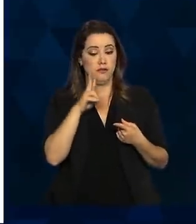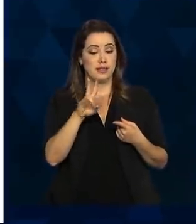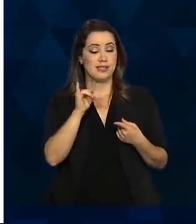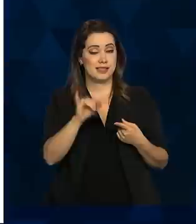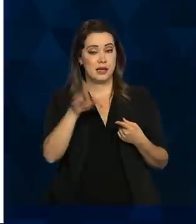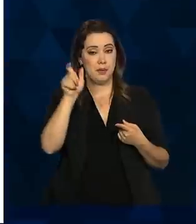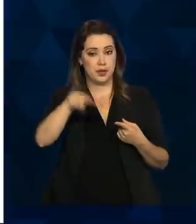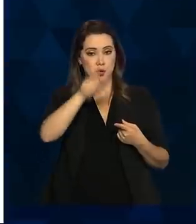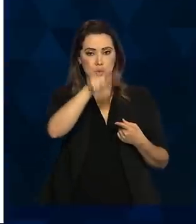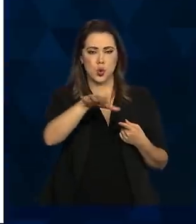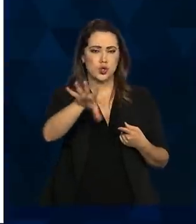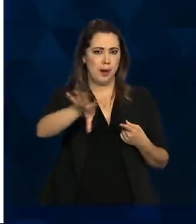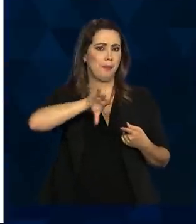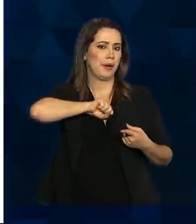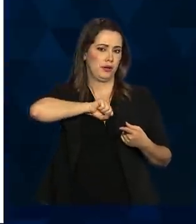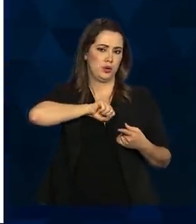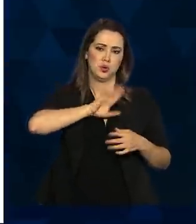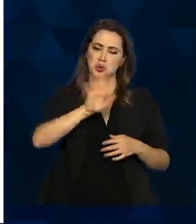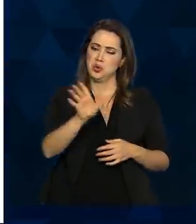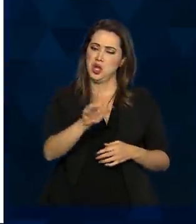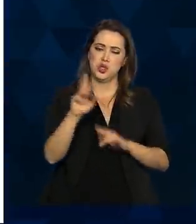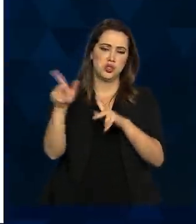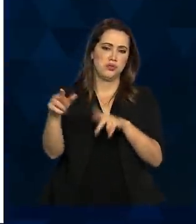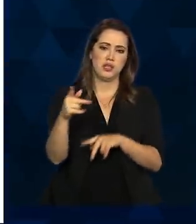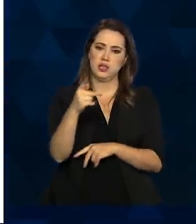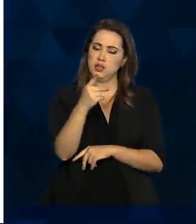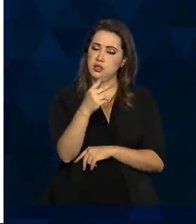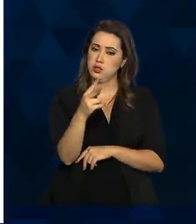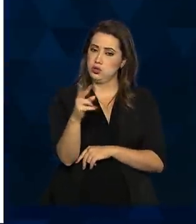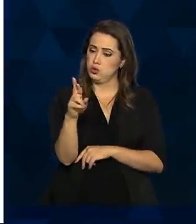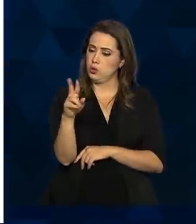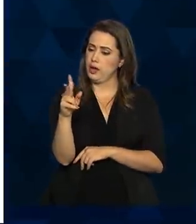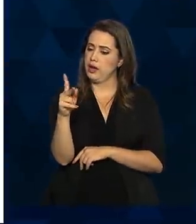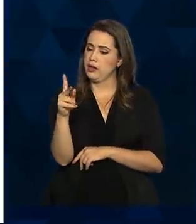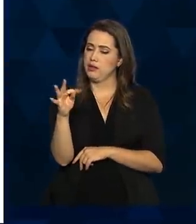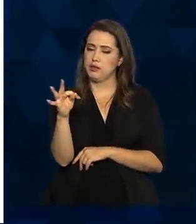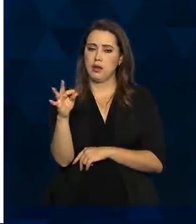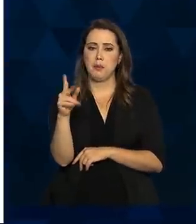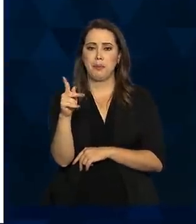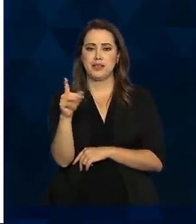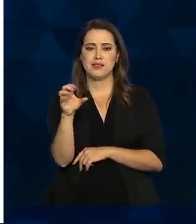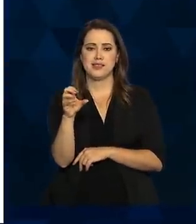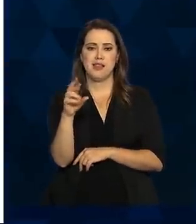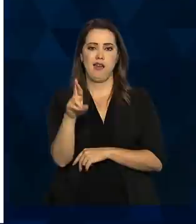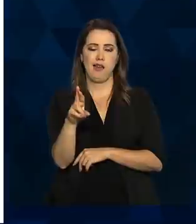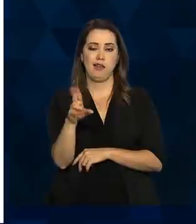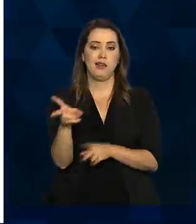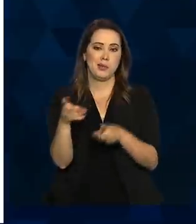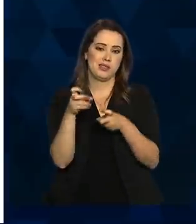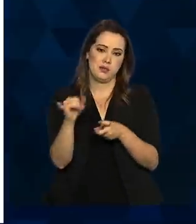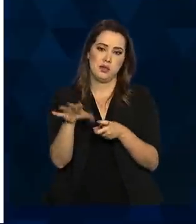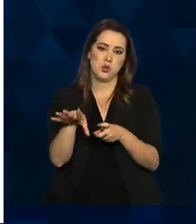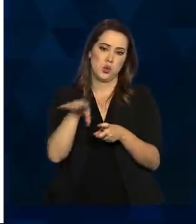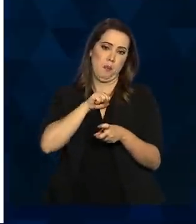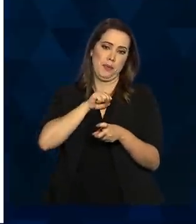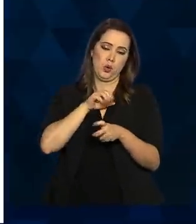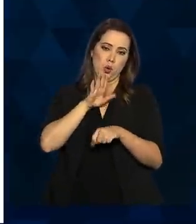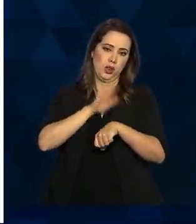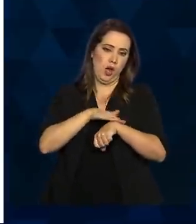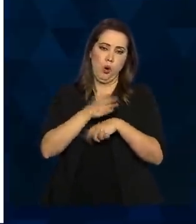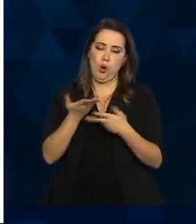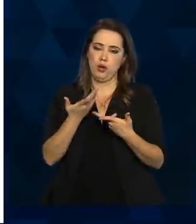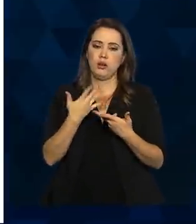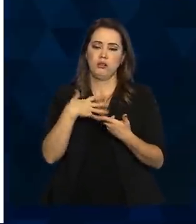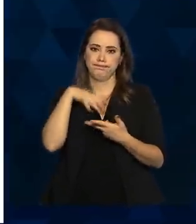Não tem nada a ver com o teste de RT-PCR, que é o teste adequado para identificar a infecção aguda em ambiente de assistência à